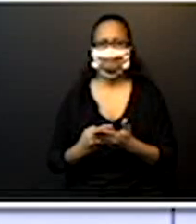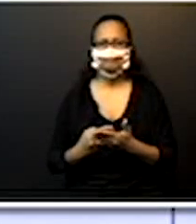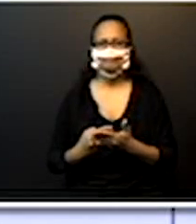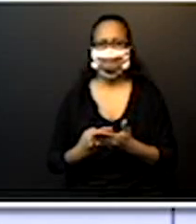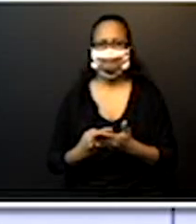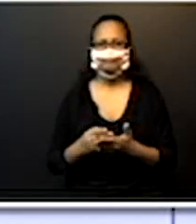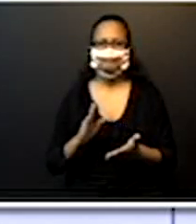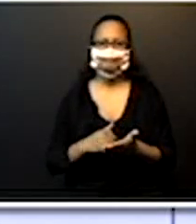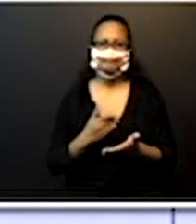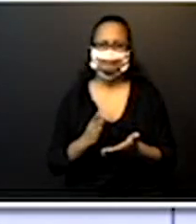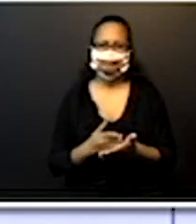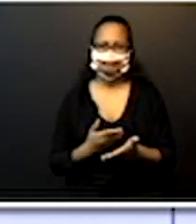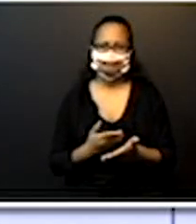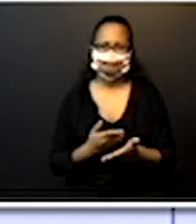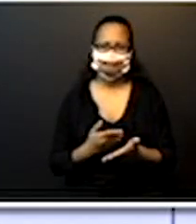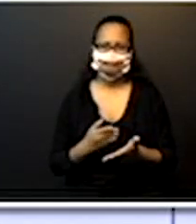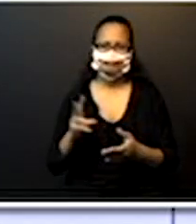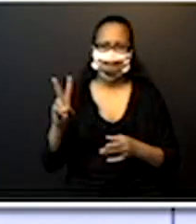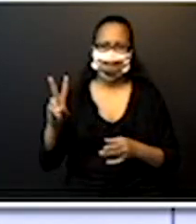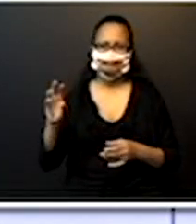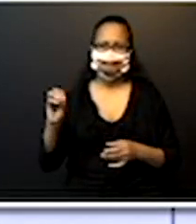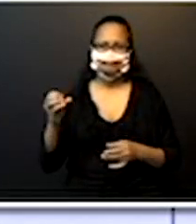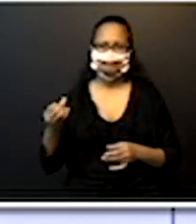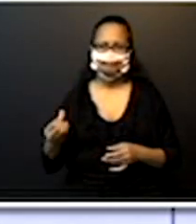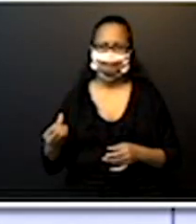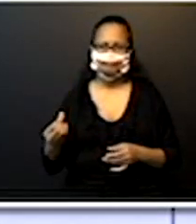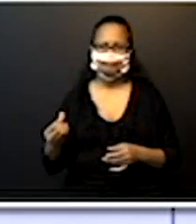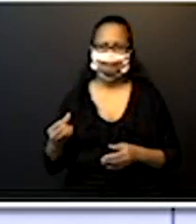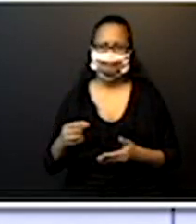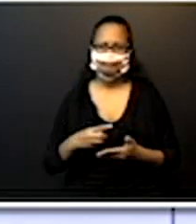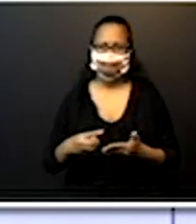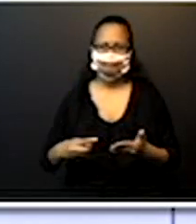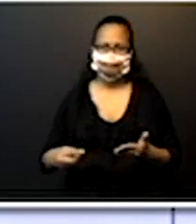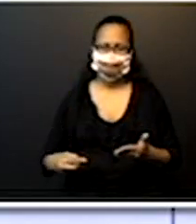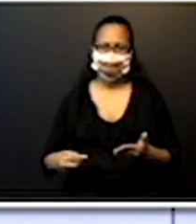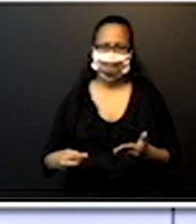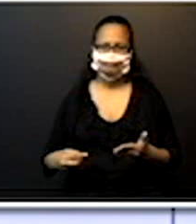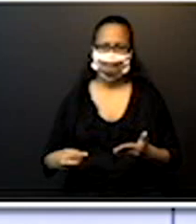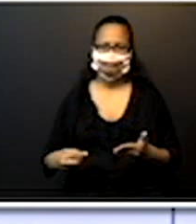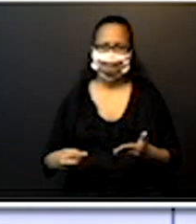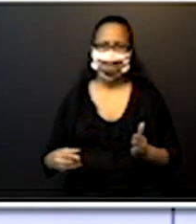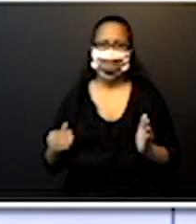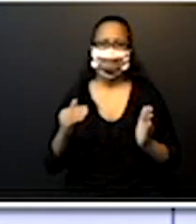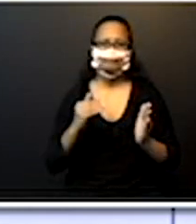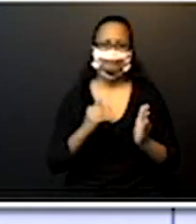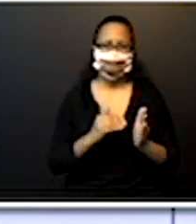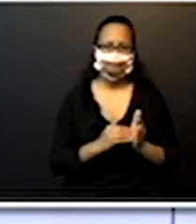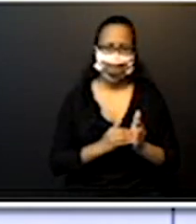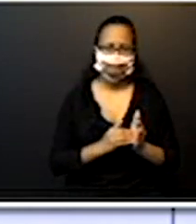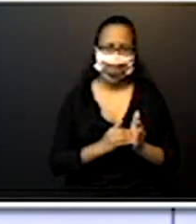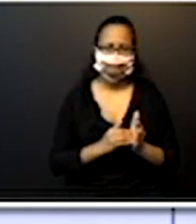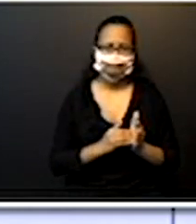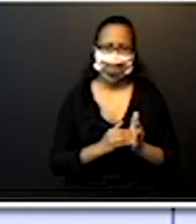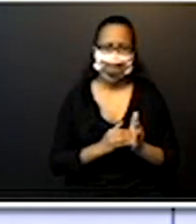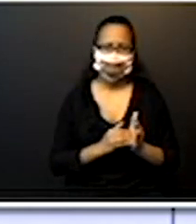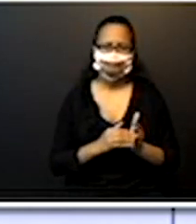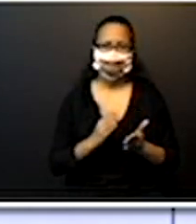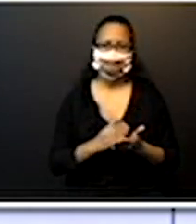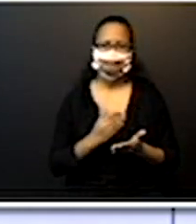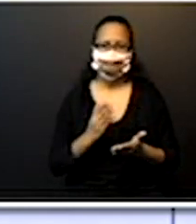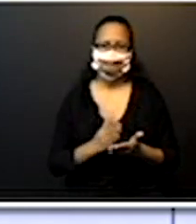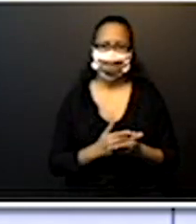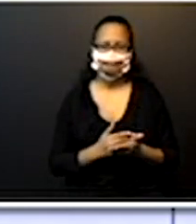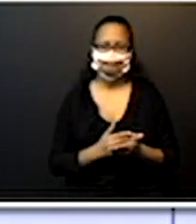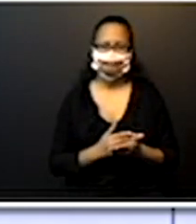206, que é a nossa última página aí desta aula, complete